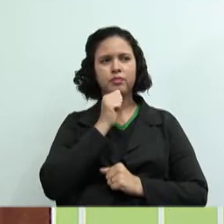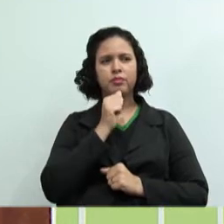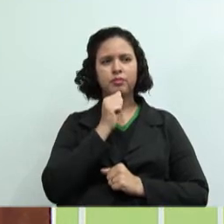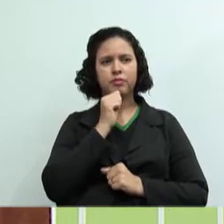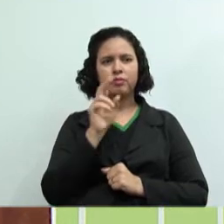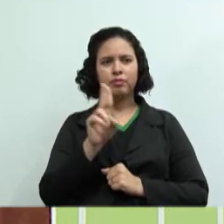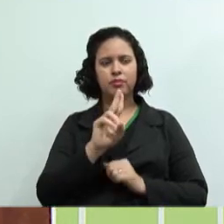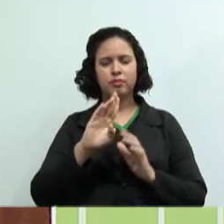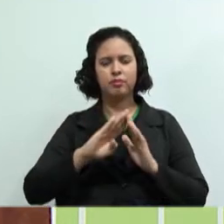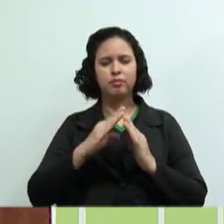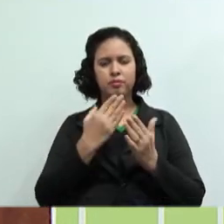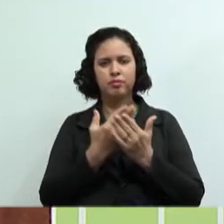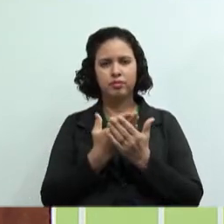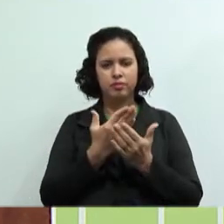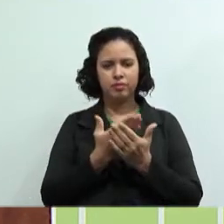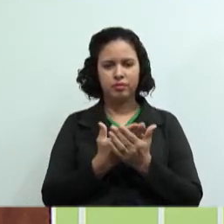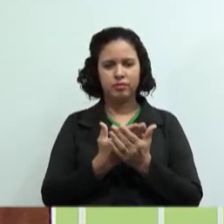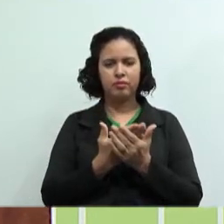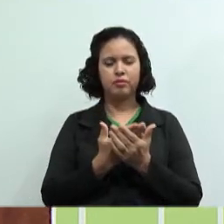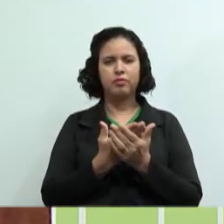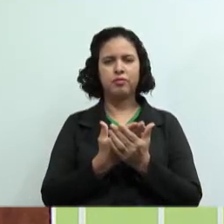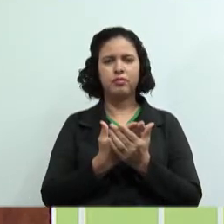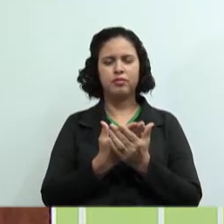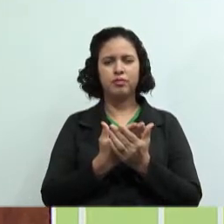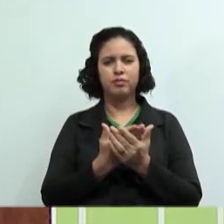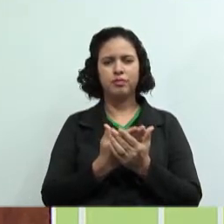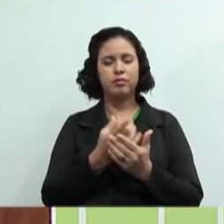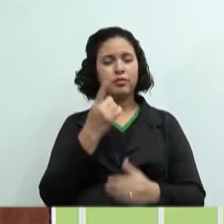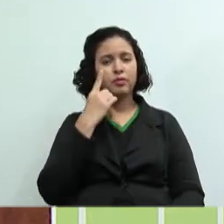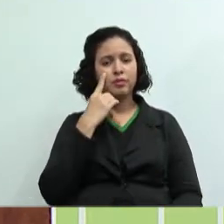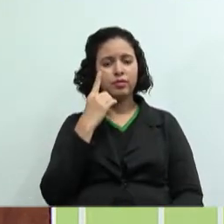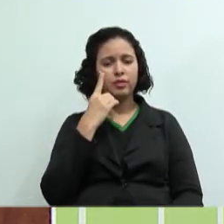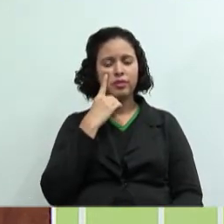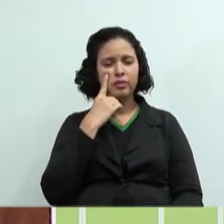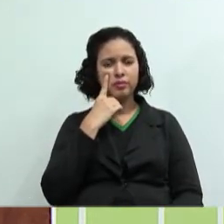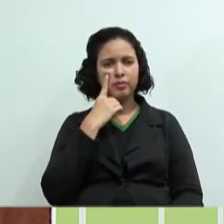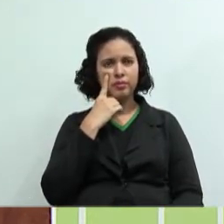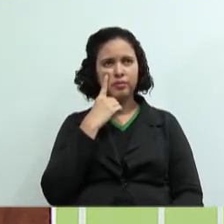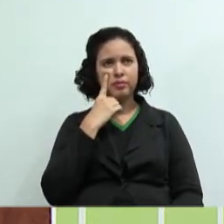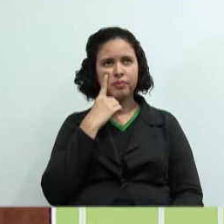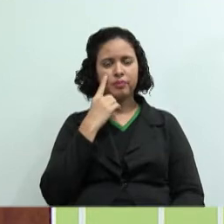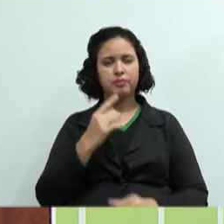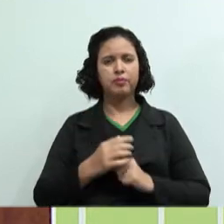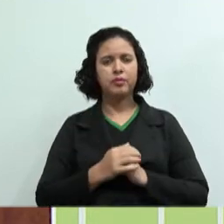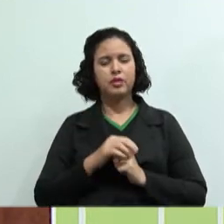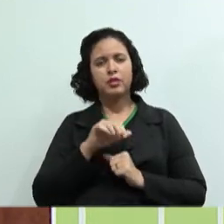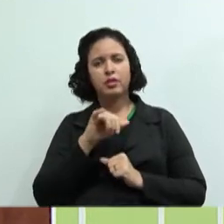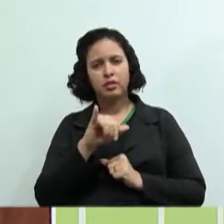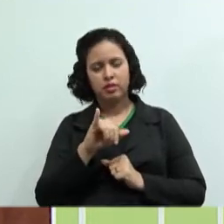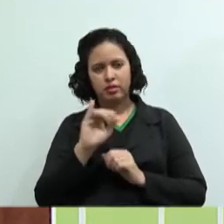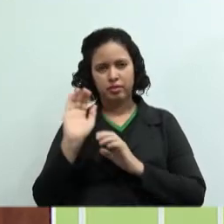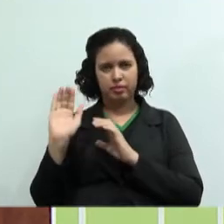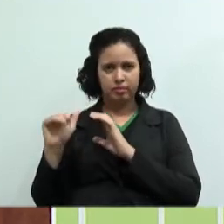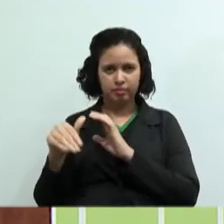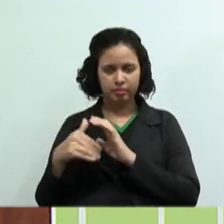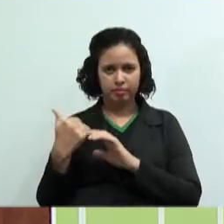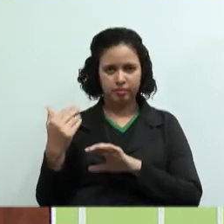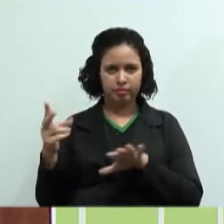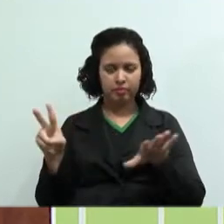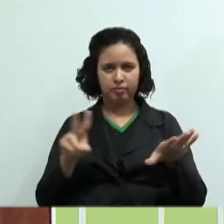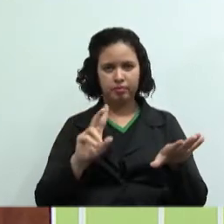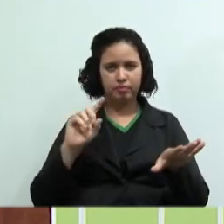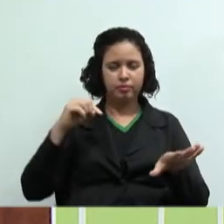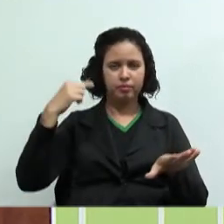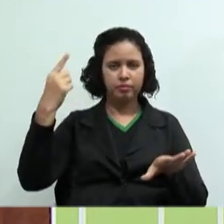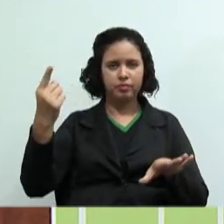peço a professora lá da escola Dona Benta, se verifique, porque se ela postou semana passada, eu vou falar